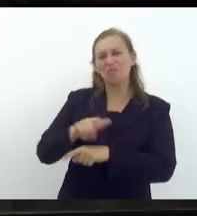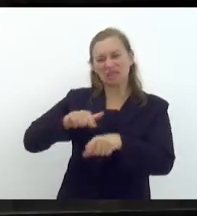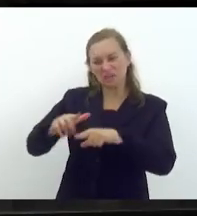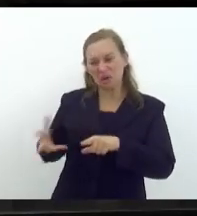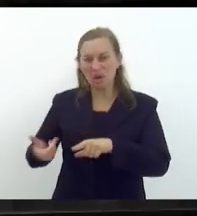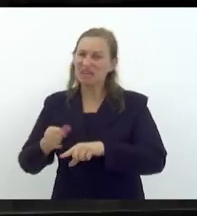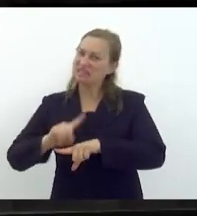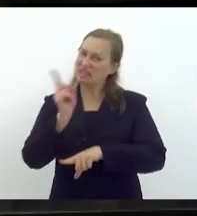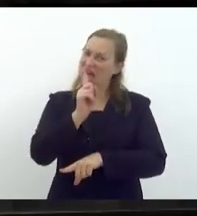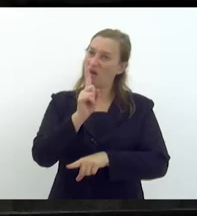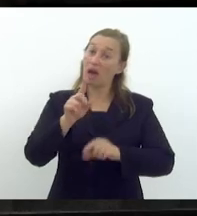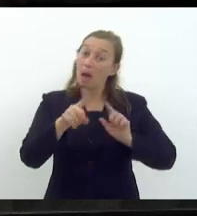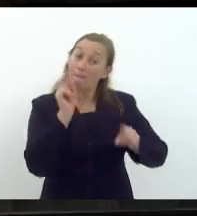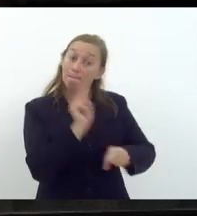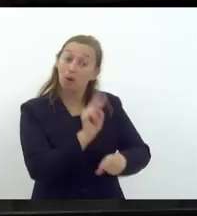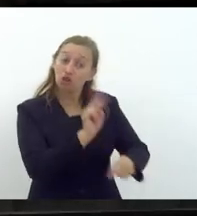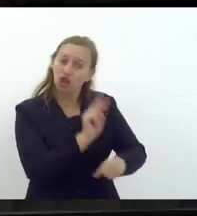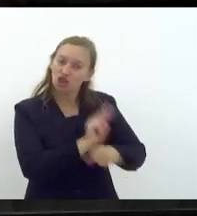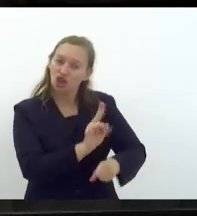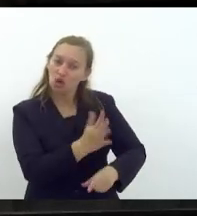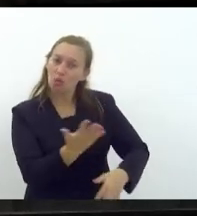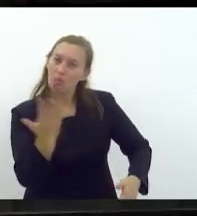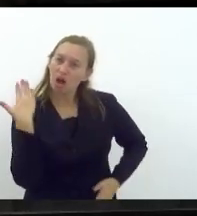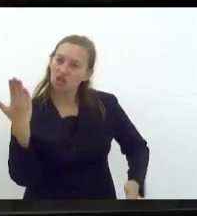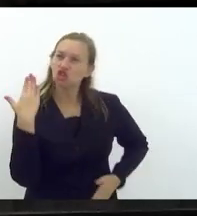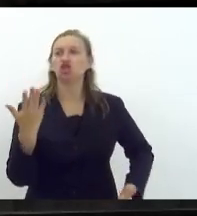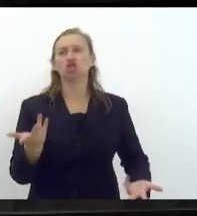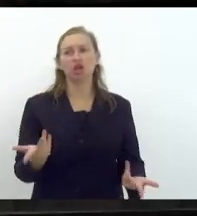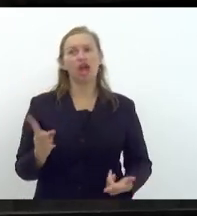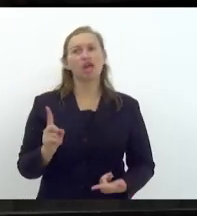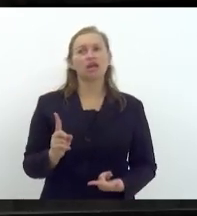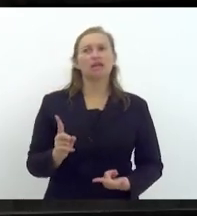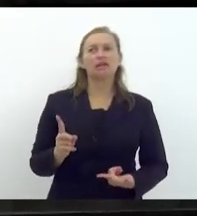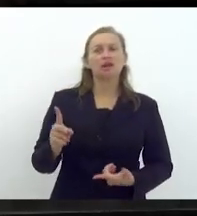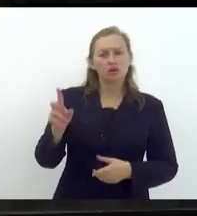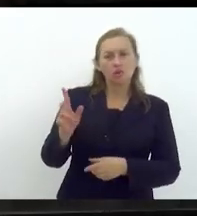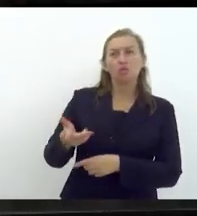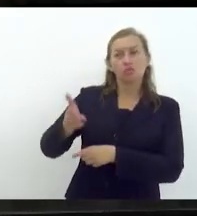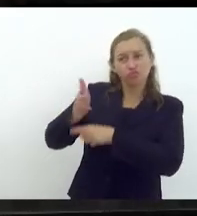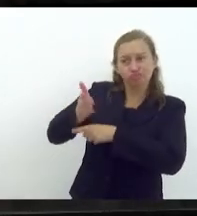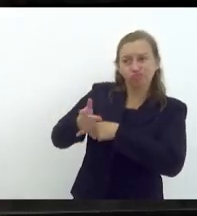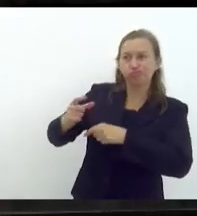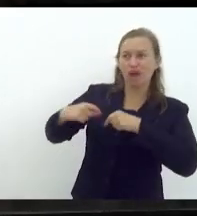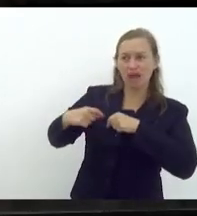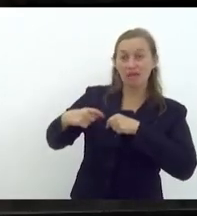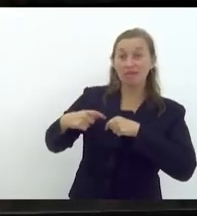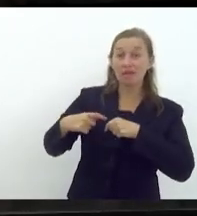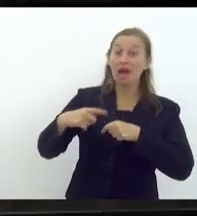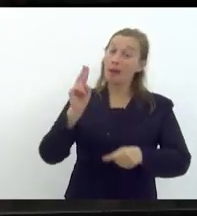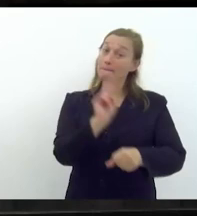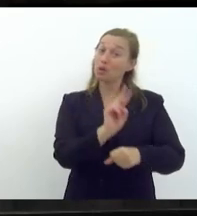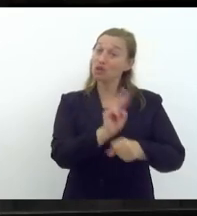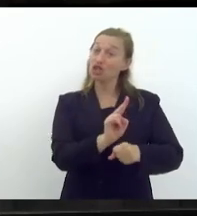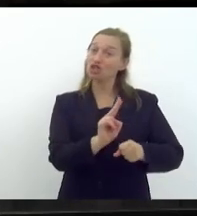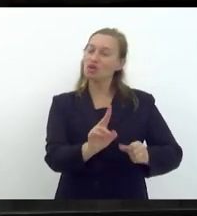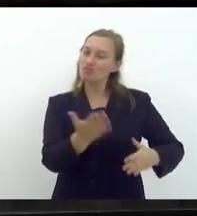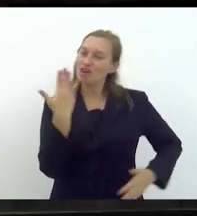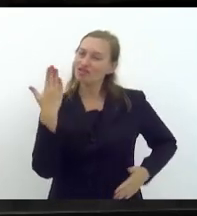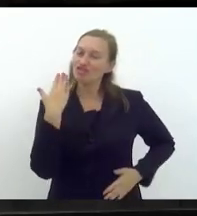proteger o criminoso. É para isso que está acontecendo, é para isso que está servindo esse monitoramento de câmera na roupa do policial militar.